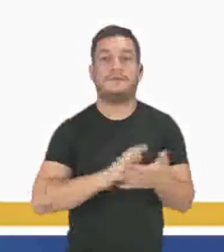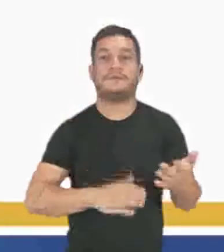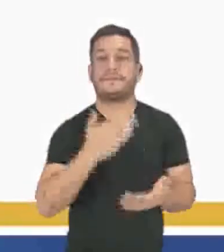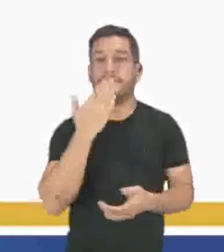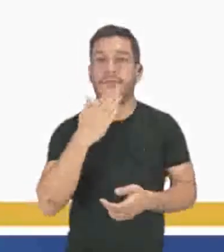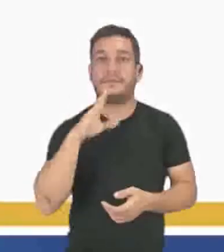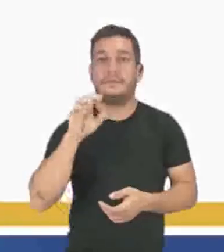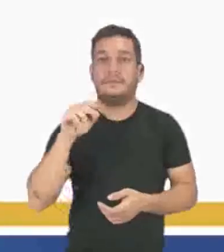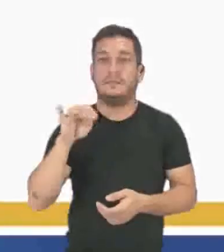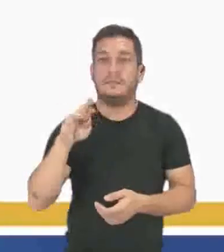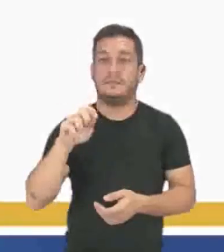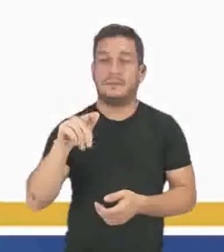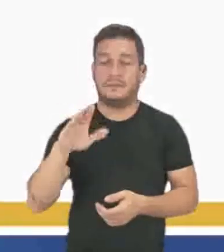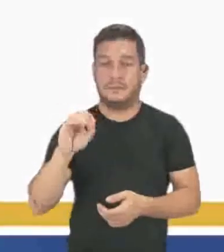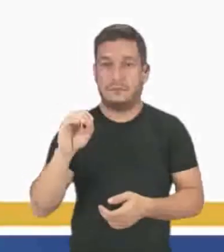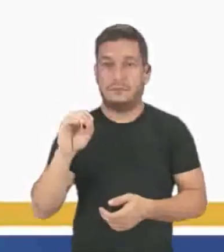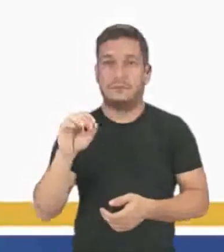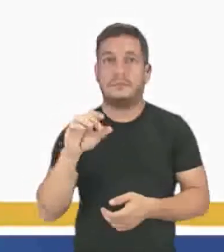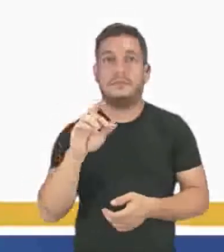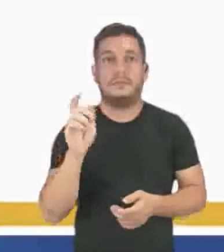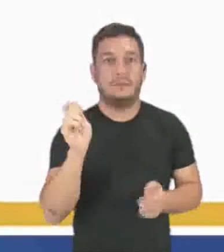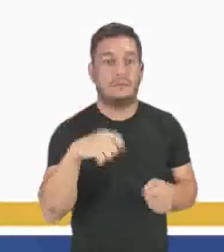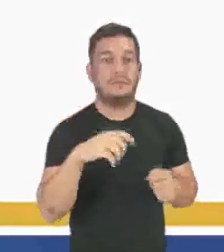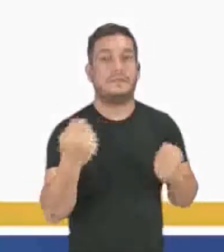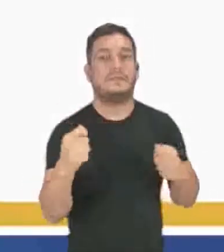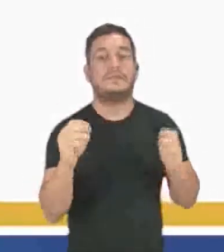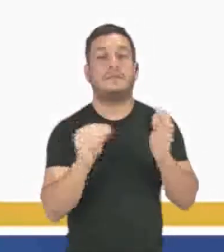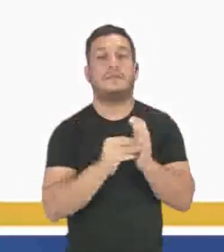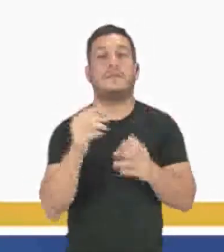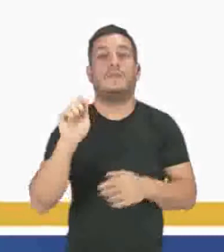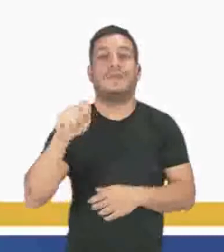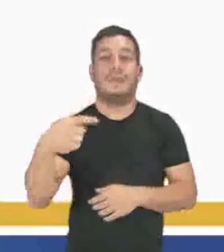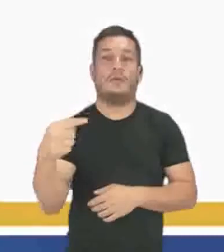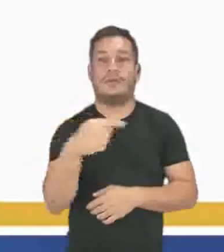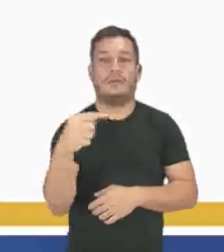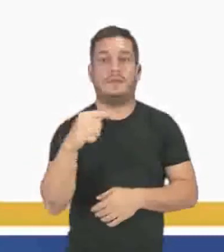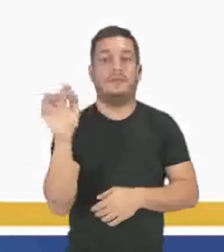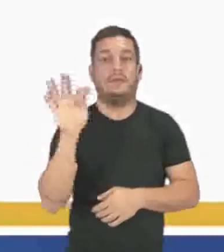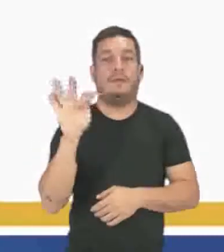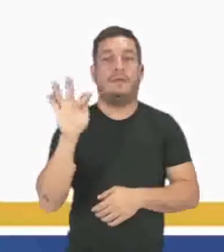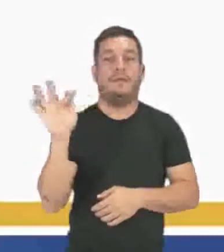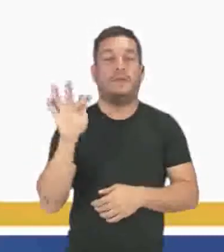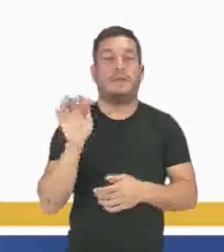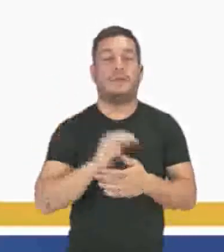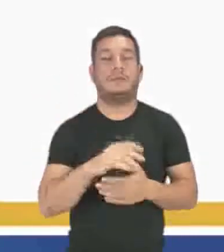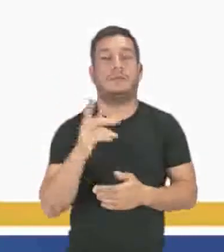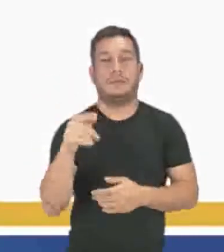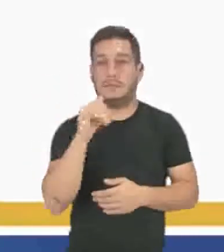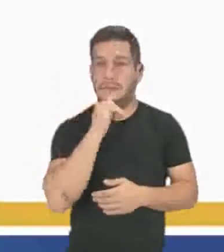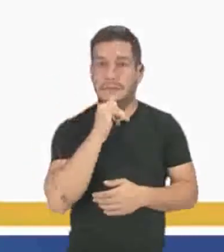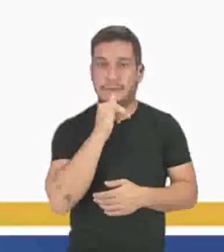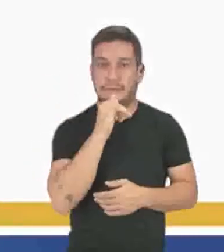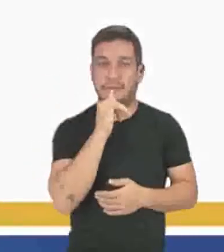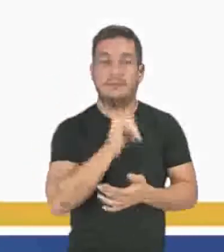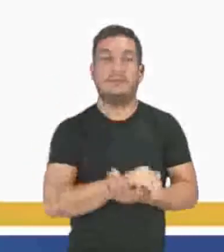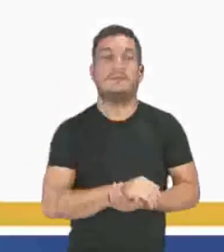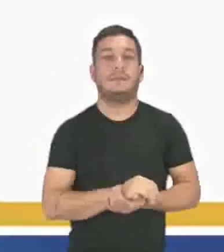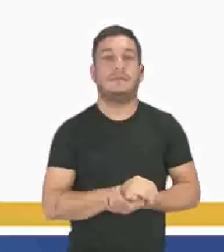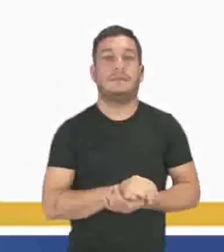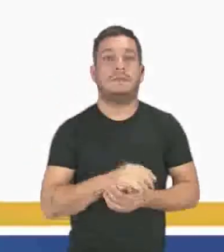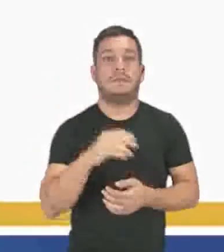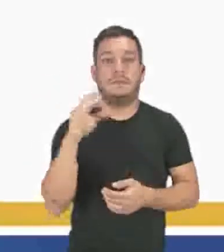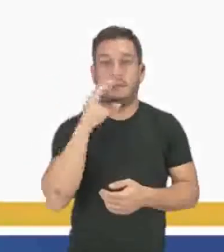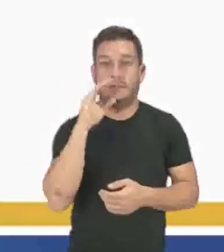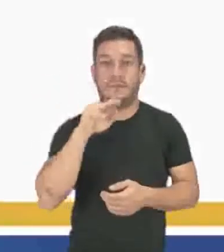a concentração dos reagentes, nós teremos que adicionar um sinal negativo na fórmula. Como aqui o exemplo, velocidade